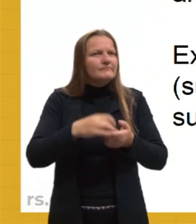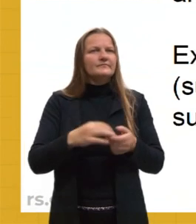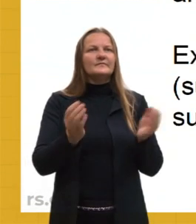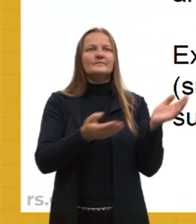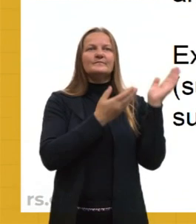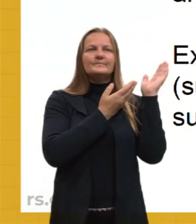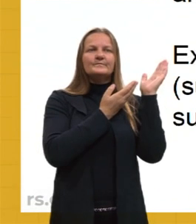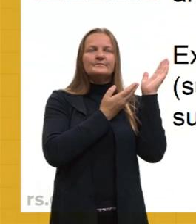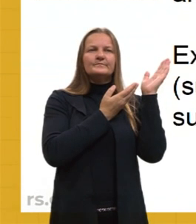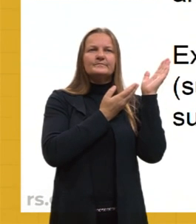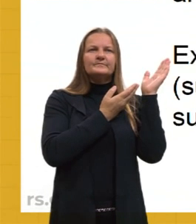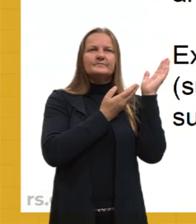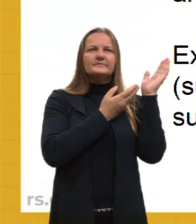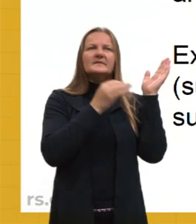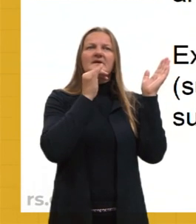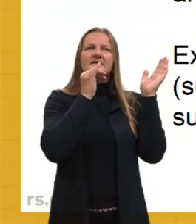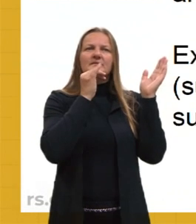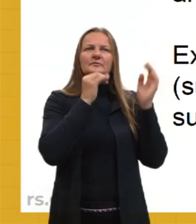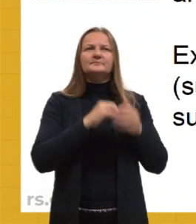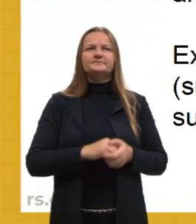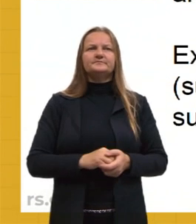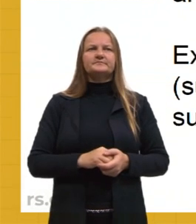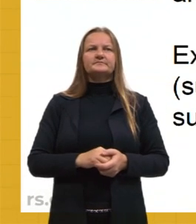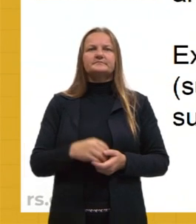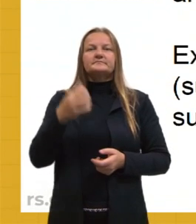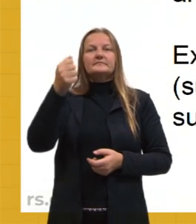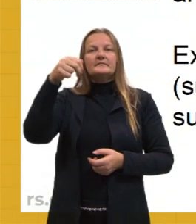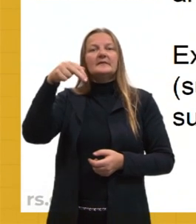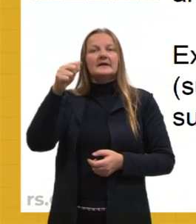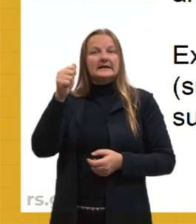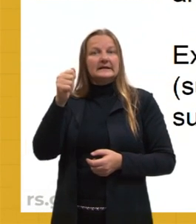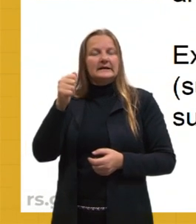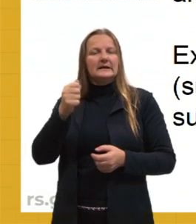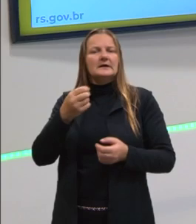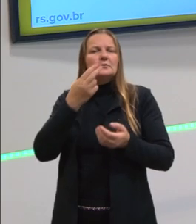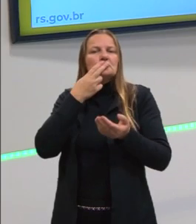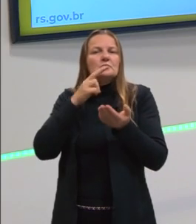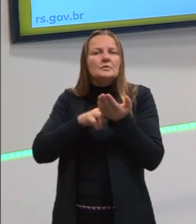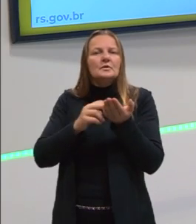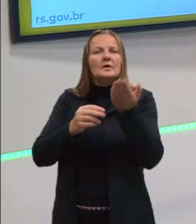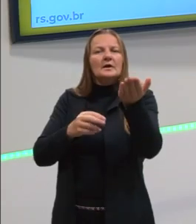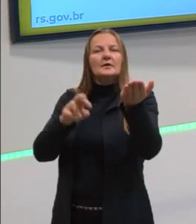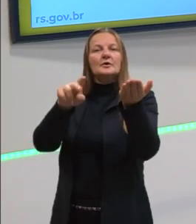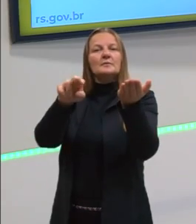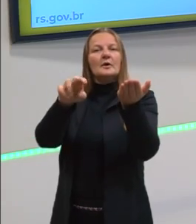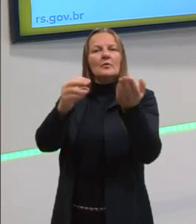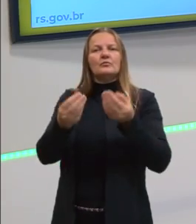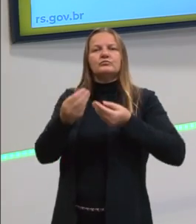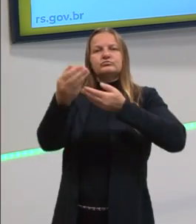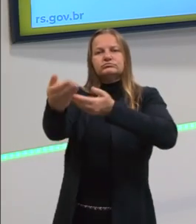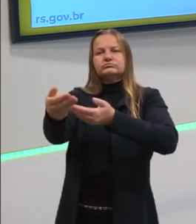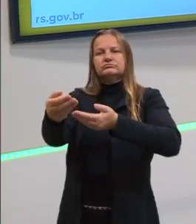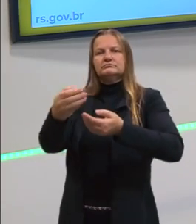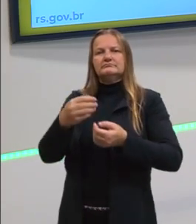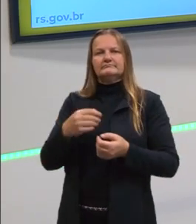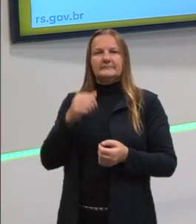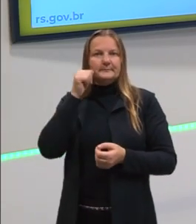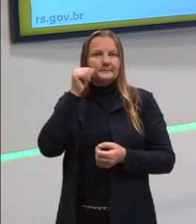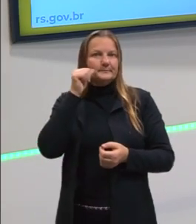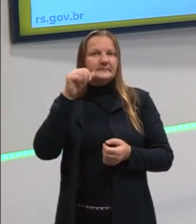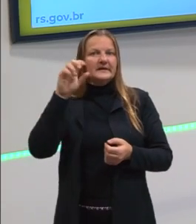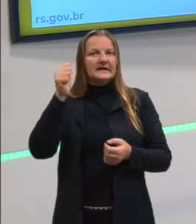o nosso exemplo. Ana entregou a carta ao irmão. Aqui, quando a gente tem essa frase, se a gente fosse fazer uma análise